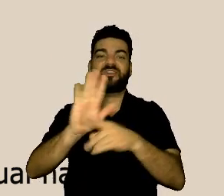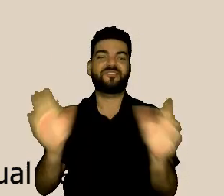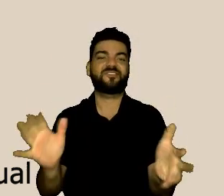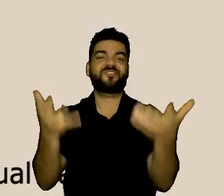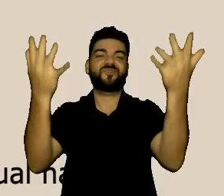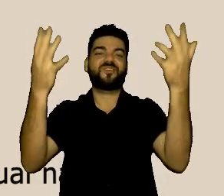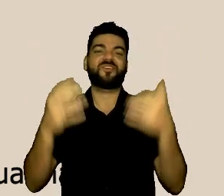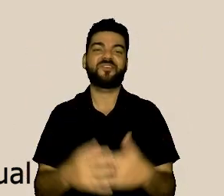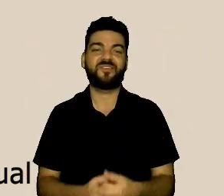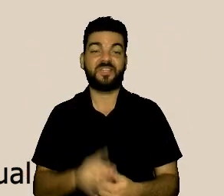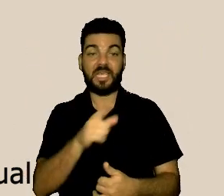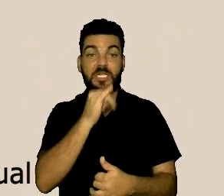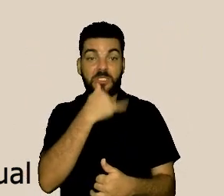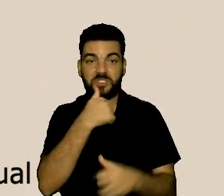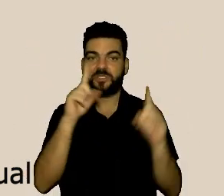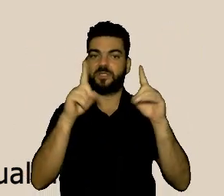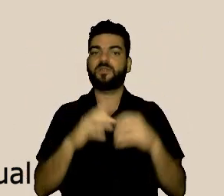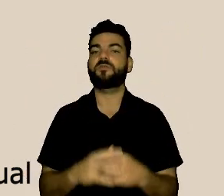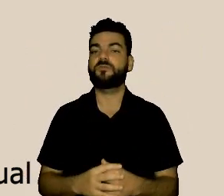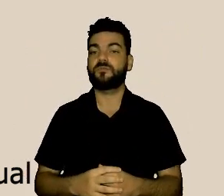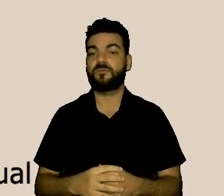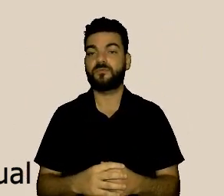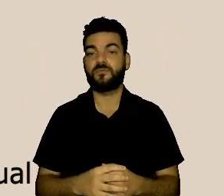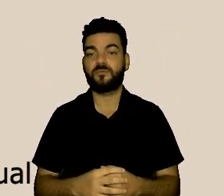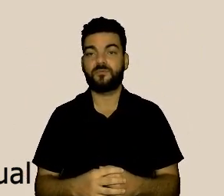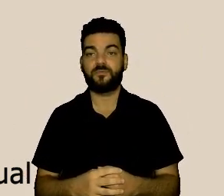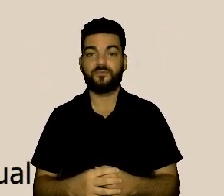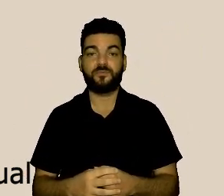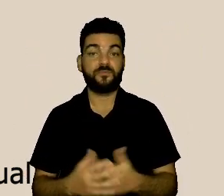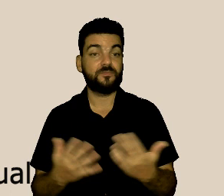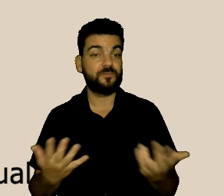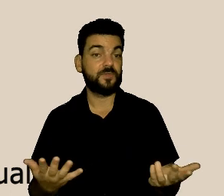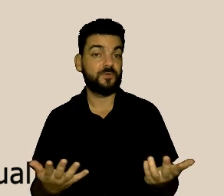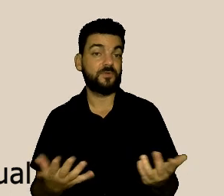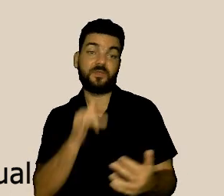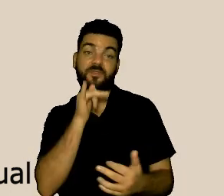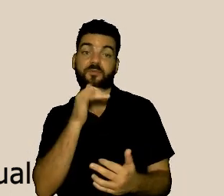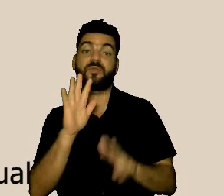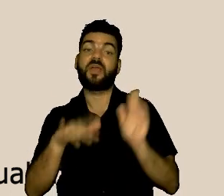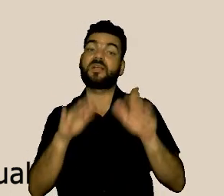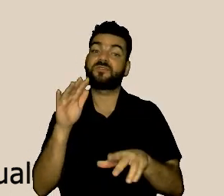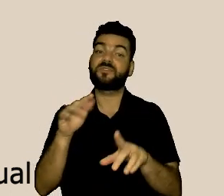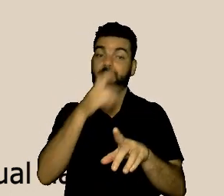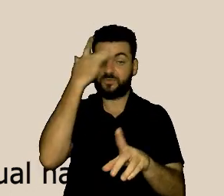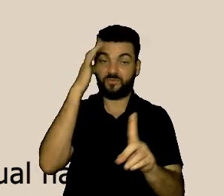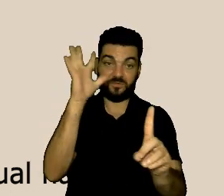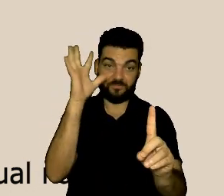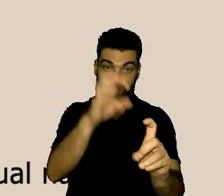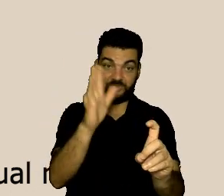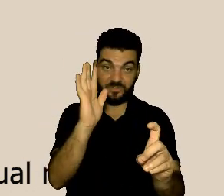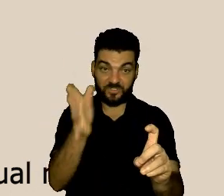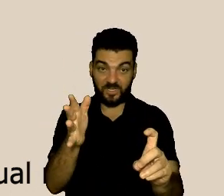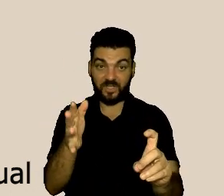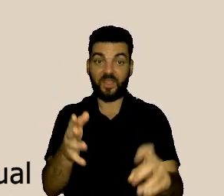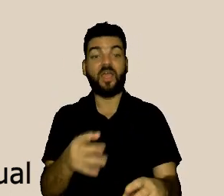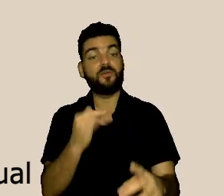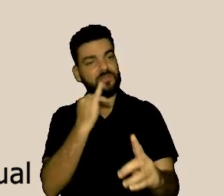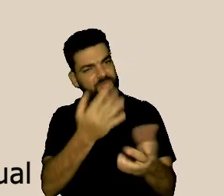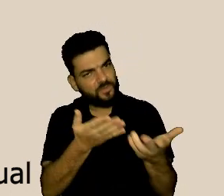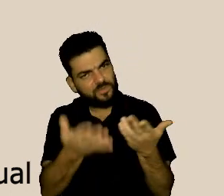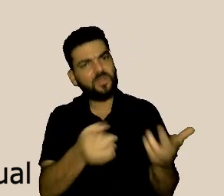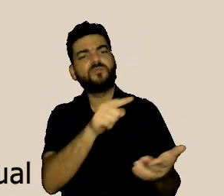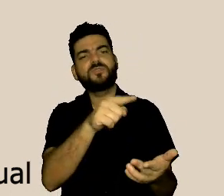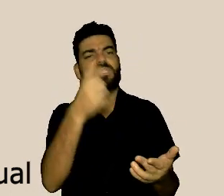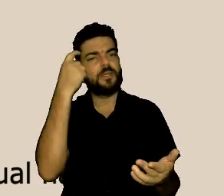por você, mas por muitas outras pessoas. E também por um reconhecimento legal. A legislação municipal de